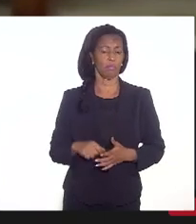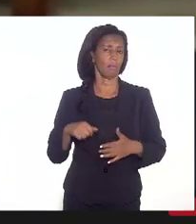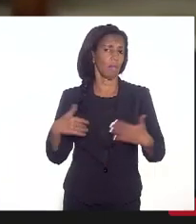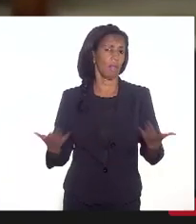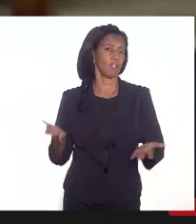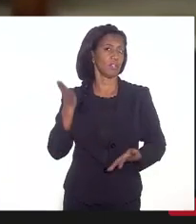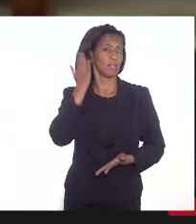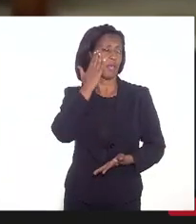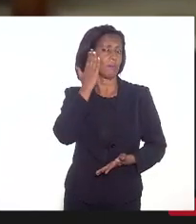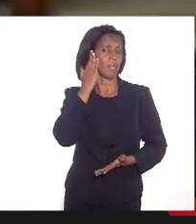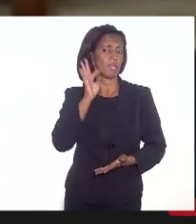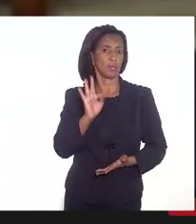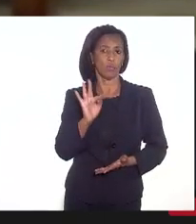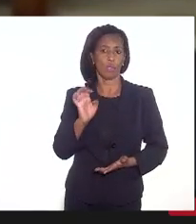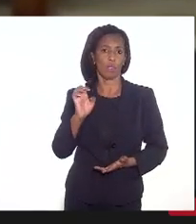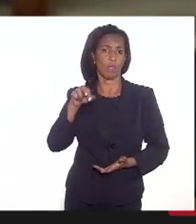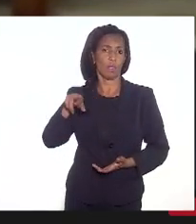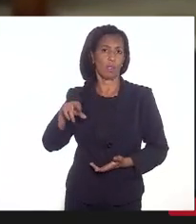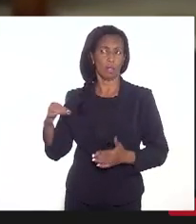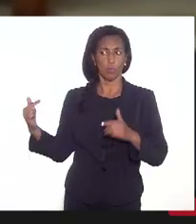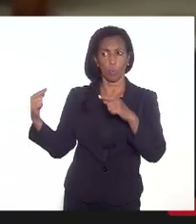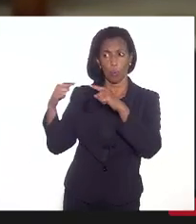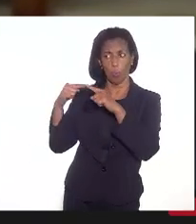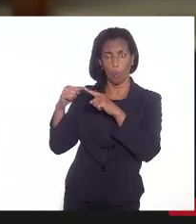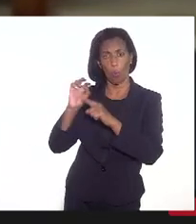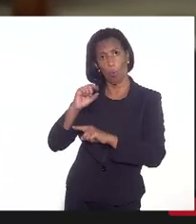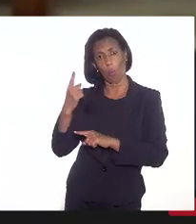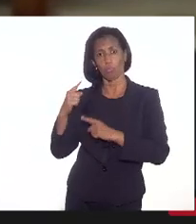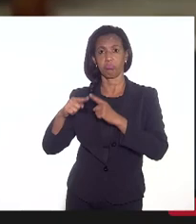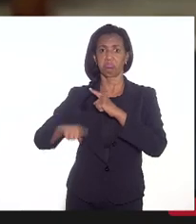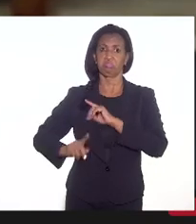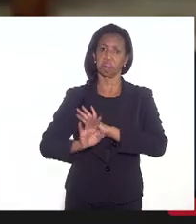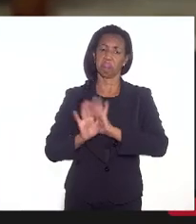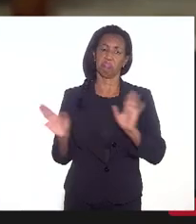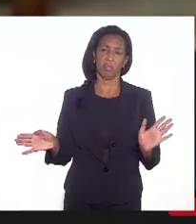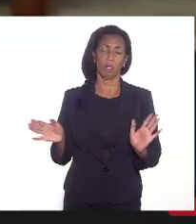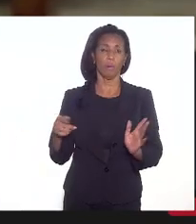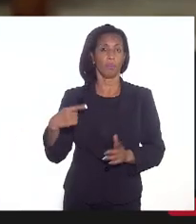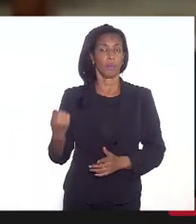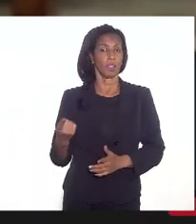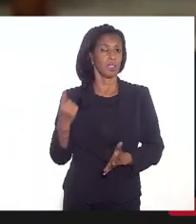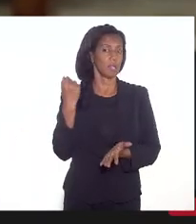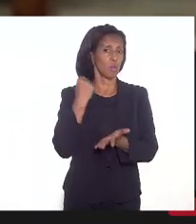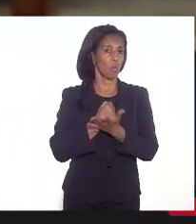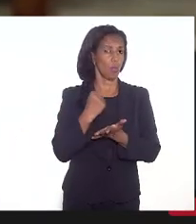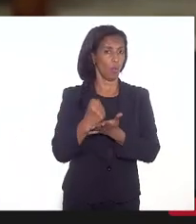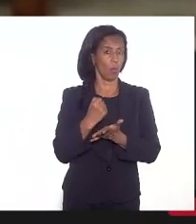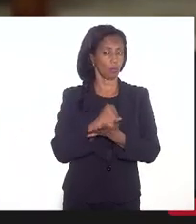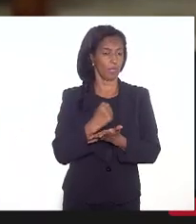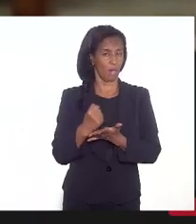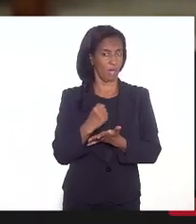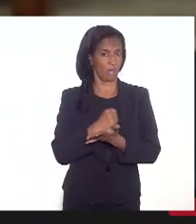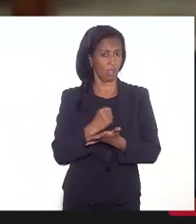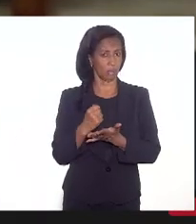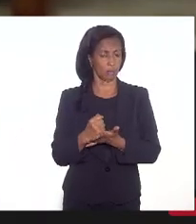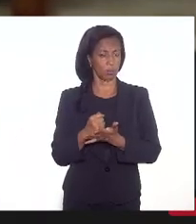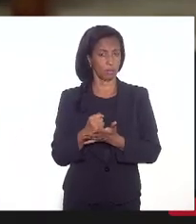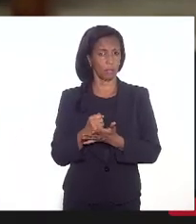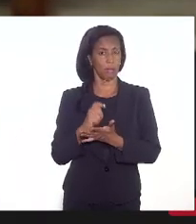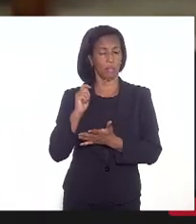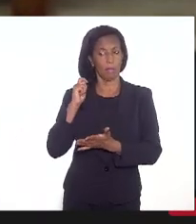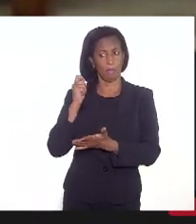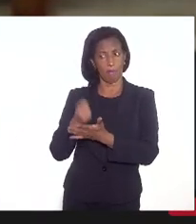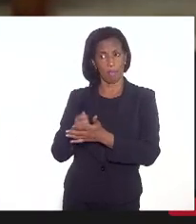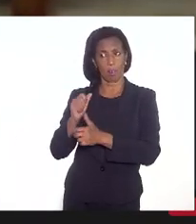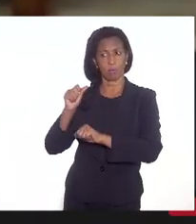se o Tesouro Nacional está de acordo ou não para que se assine o contrato de refinanciamento da dívida, que é,